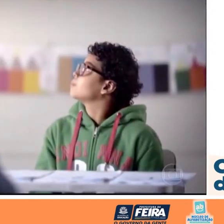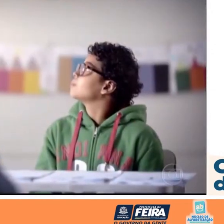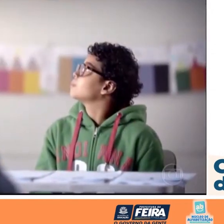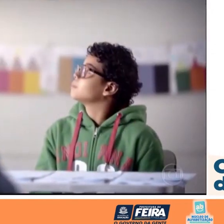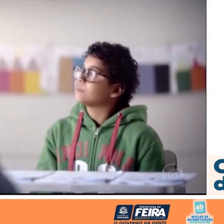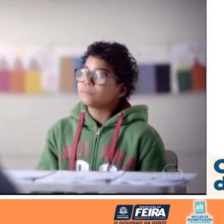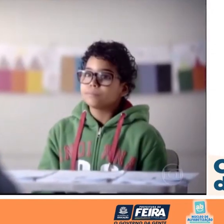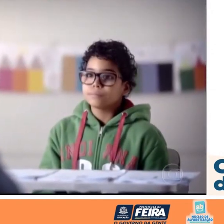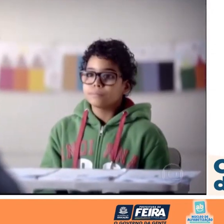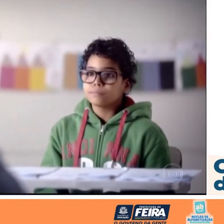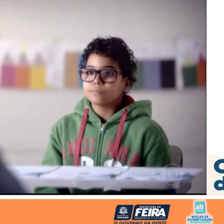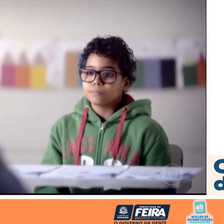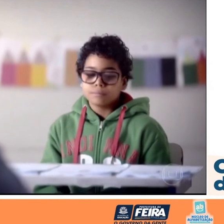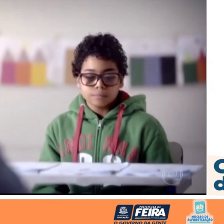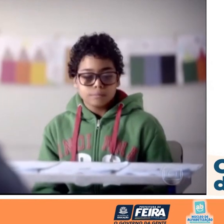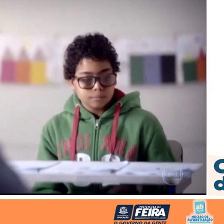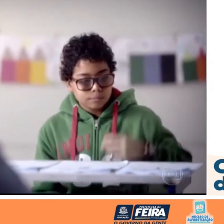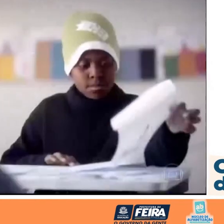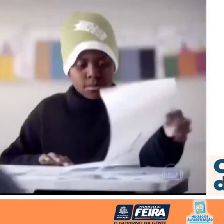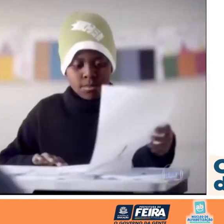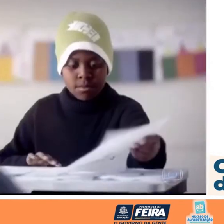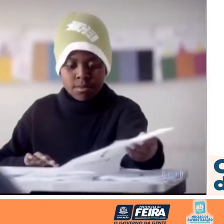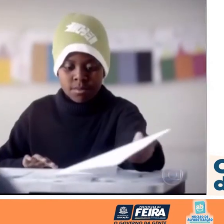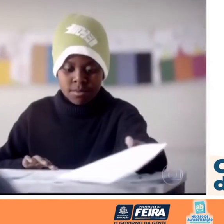depois você vai falar olhando pra ela, tá bom?